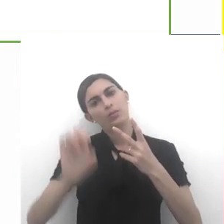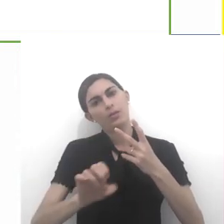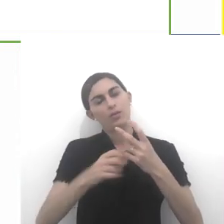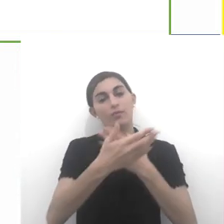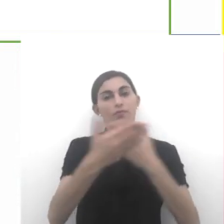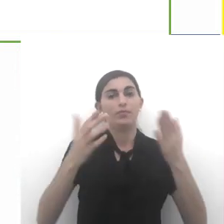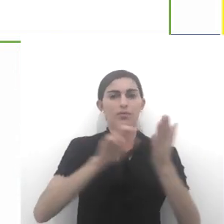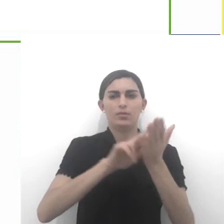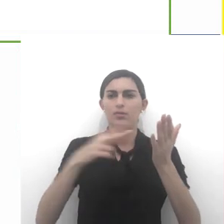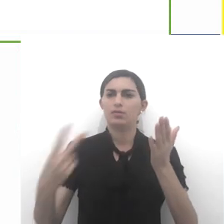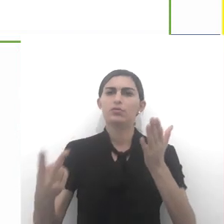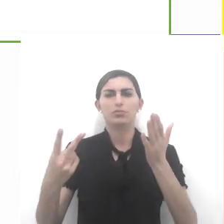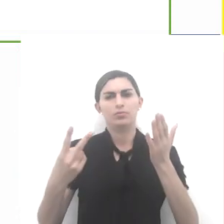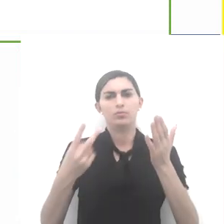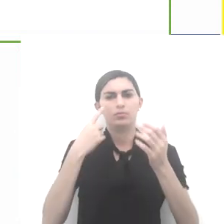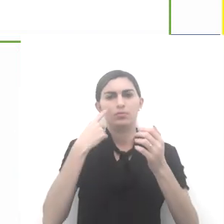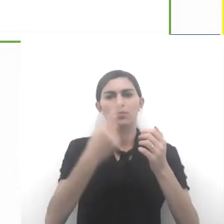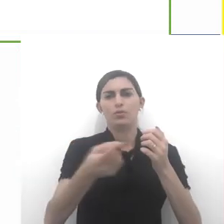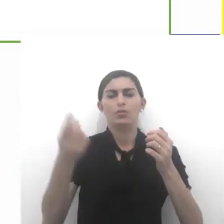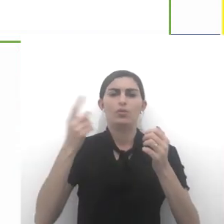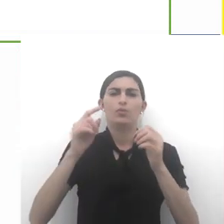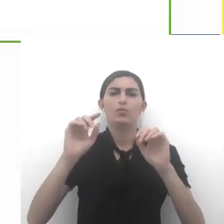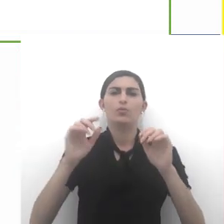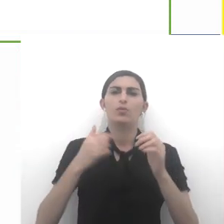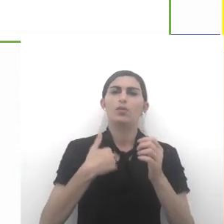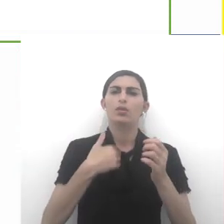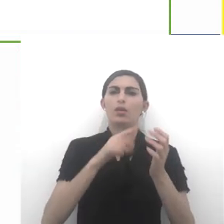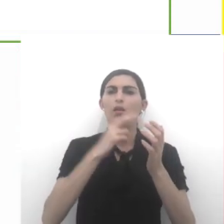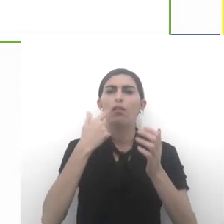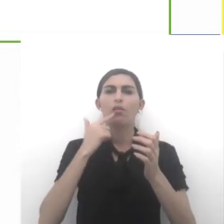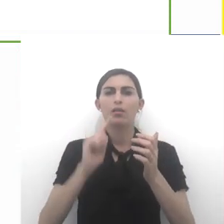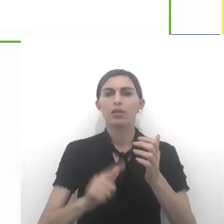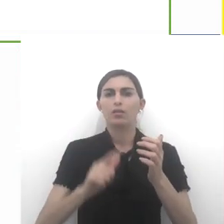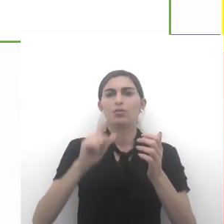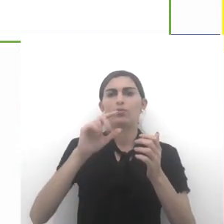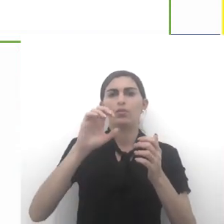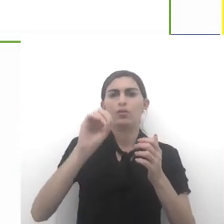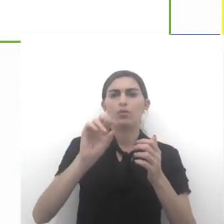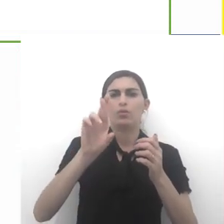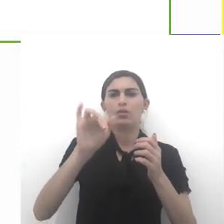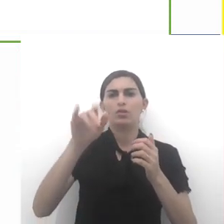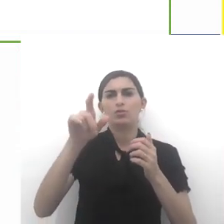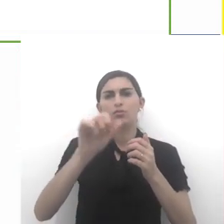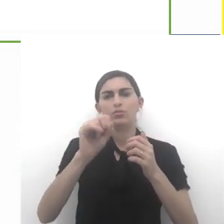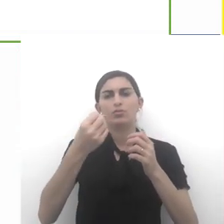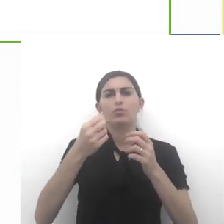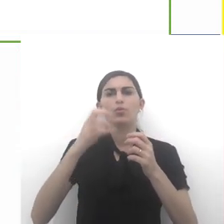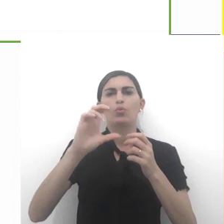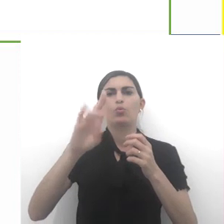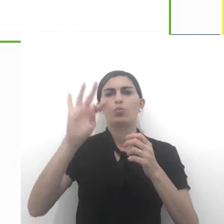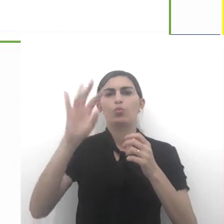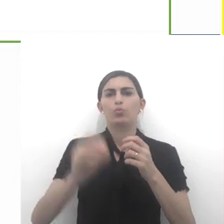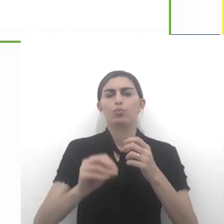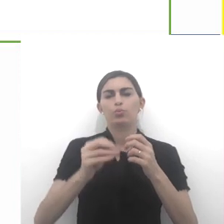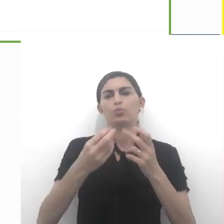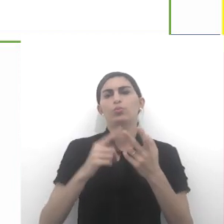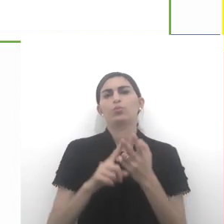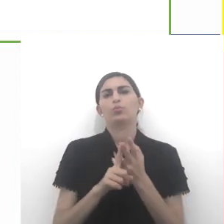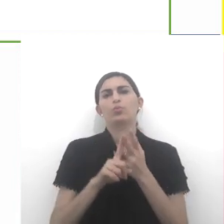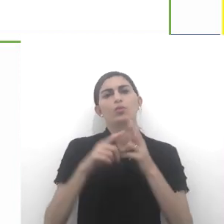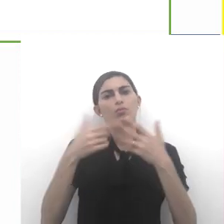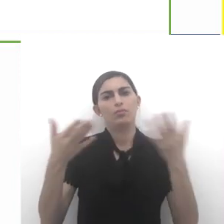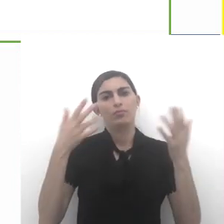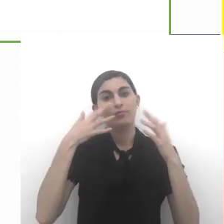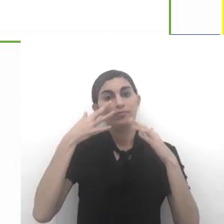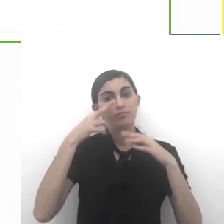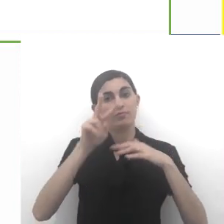termo é uma tradução, certo? É uma tradução da língua iorubá. É o sacerdote do culto aos orixás.